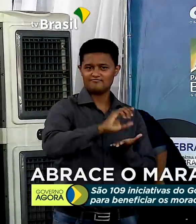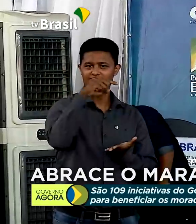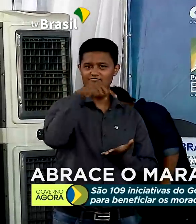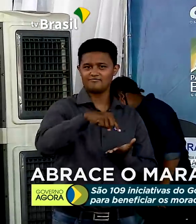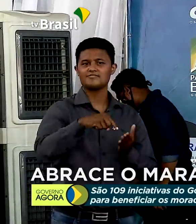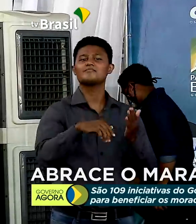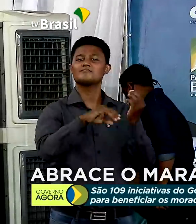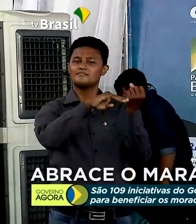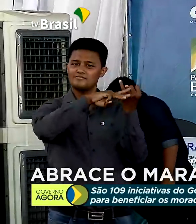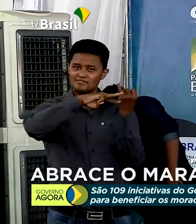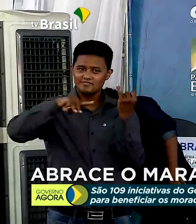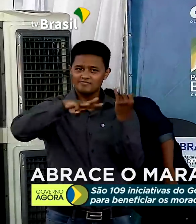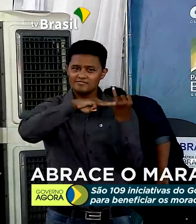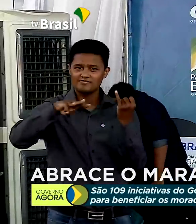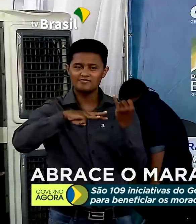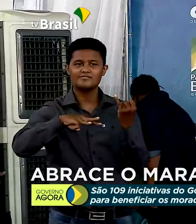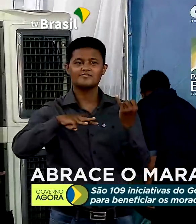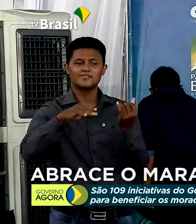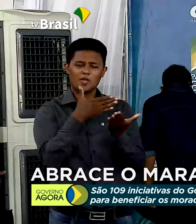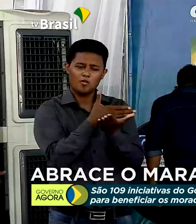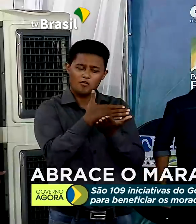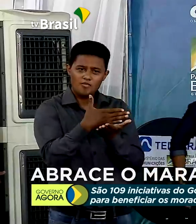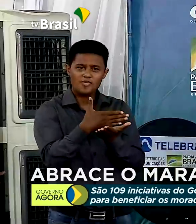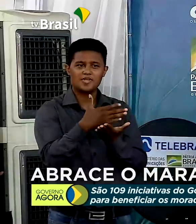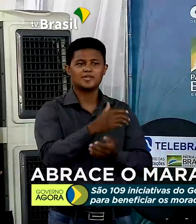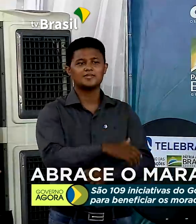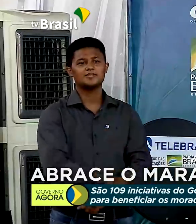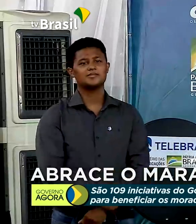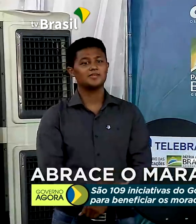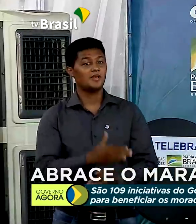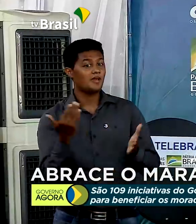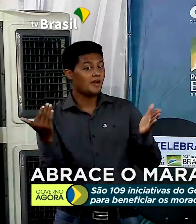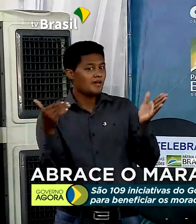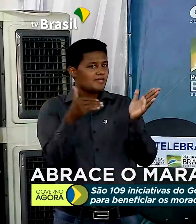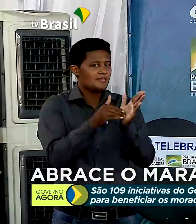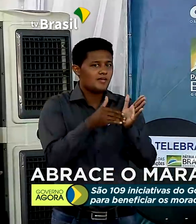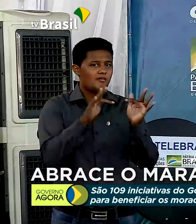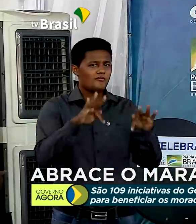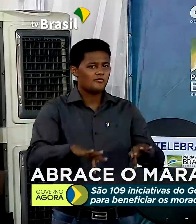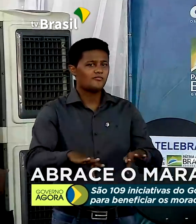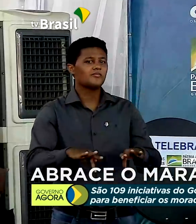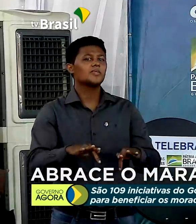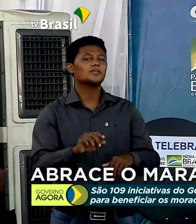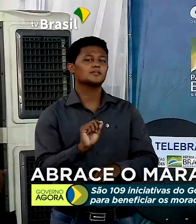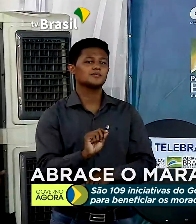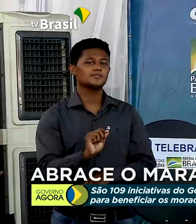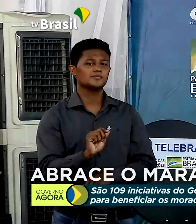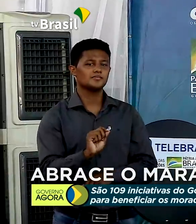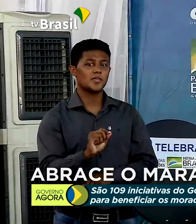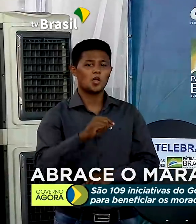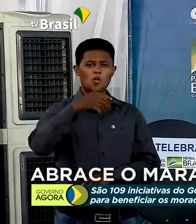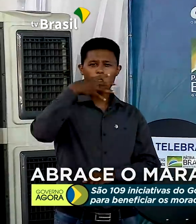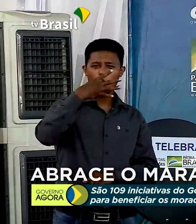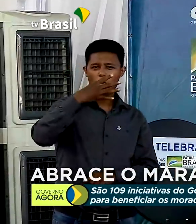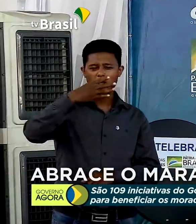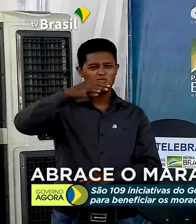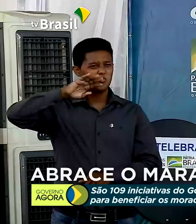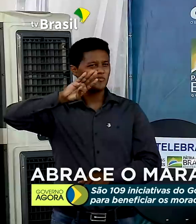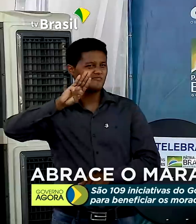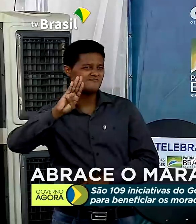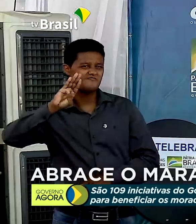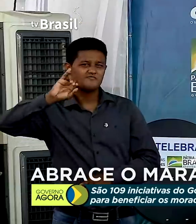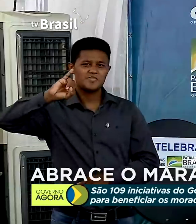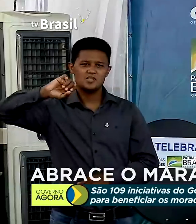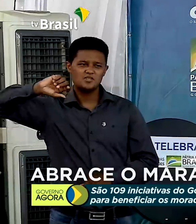Na primeira fase e até o final, a gente vai passar de 4 bilhões